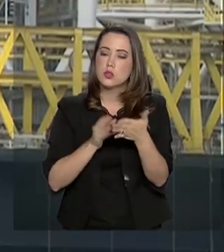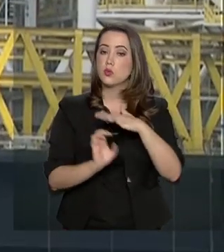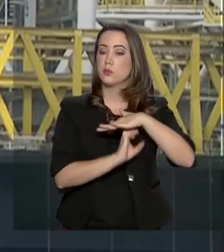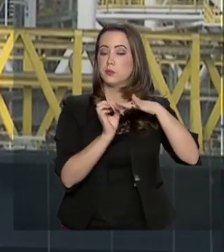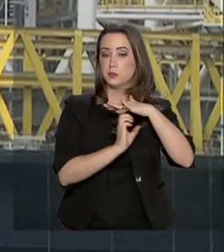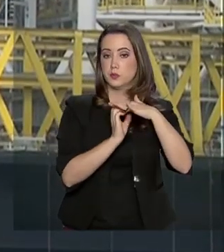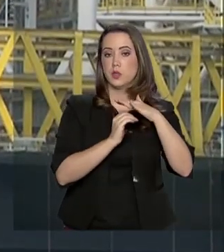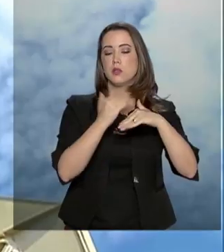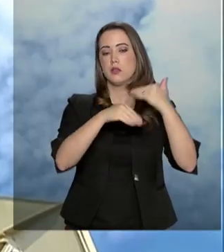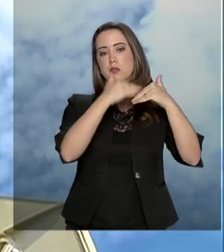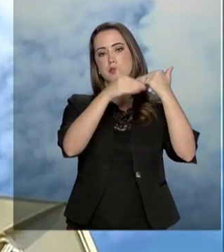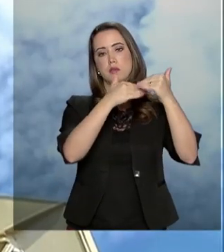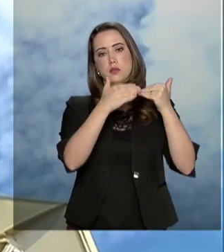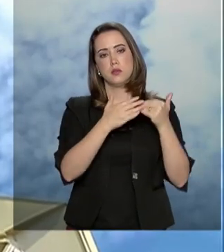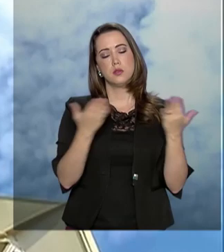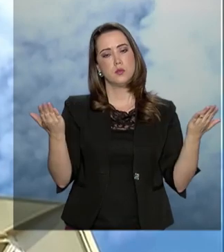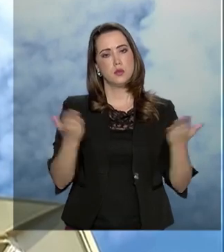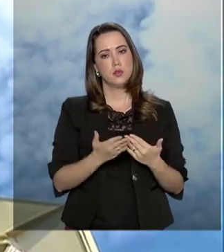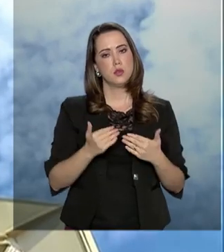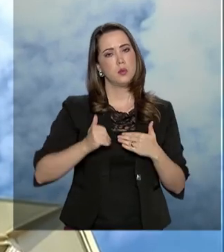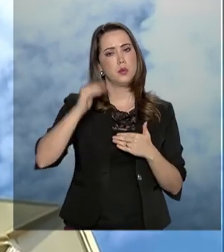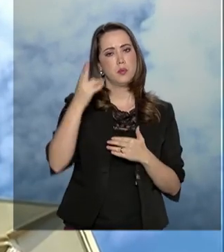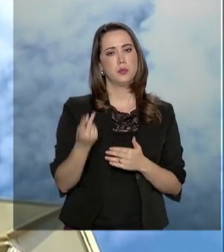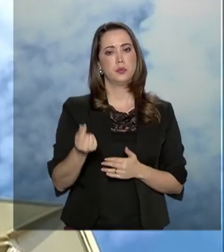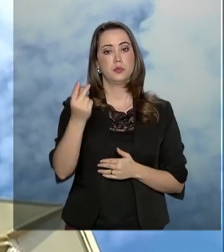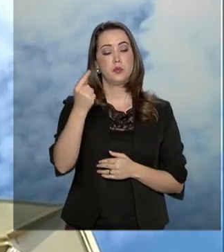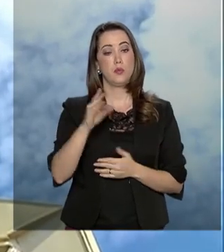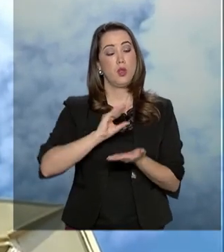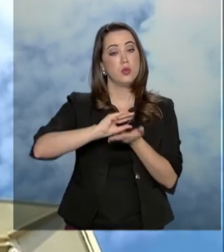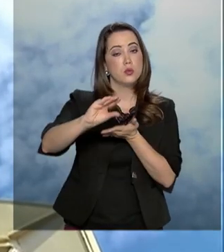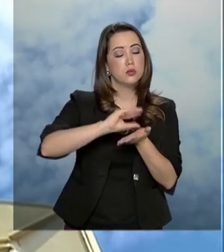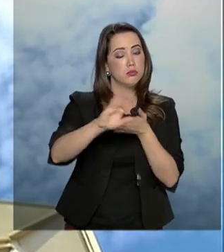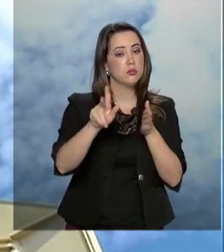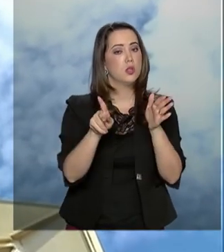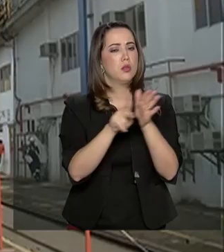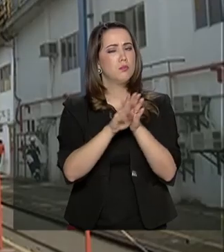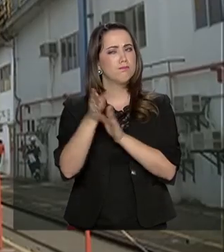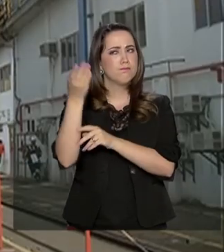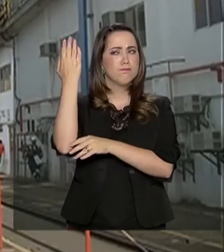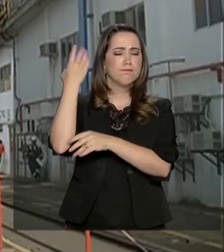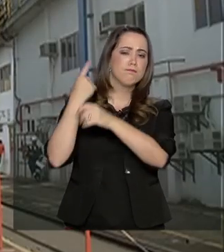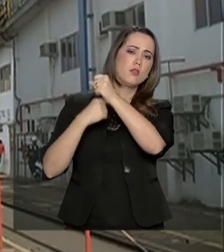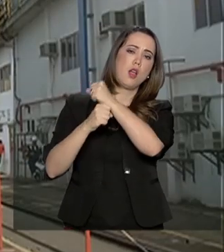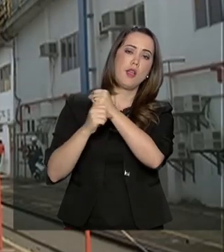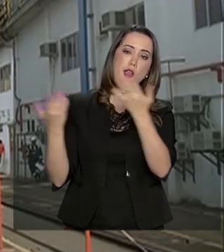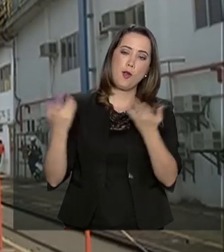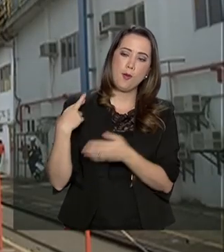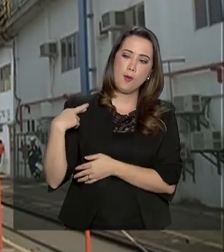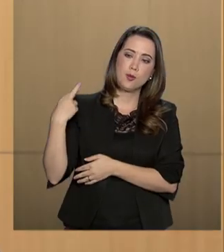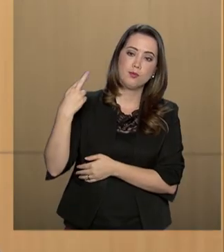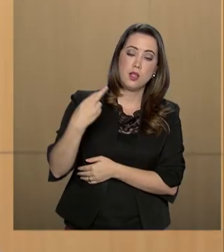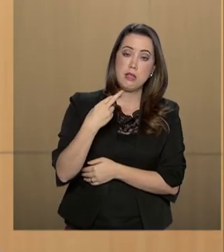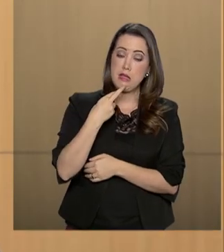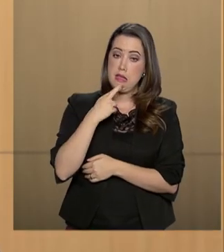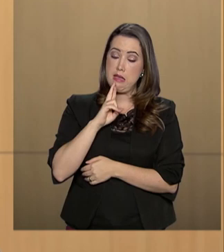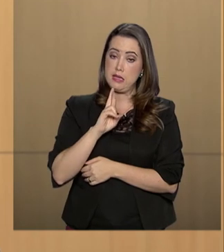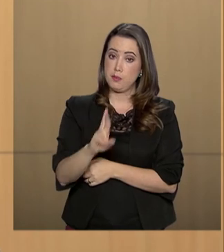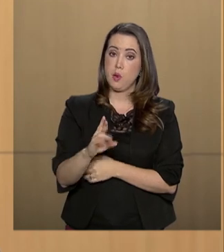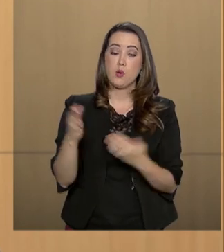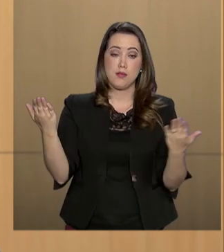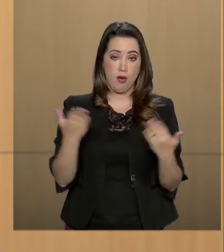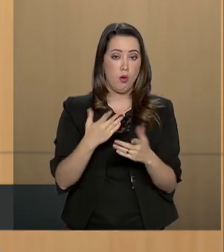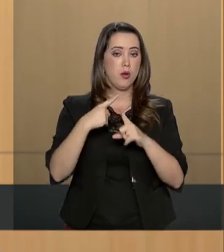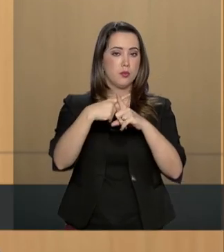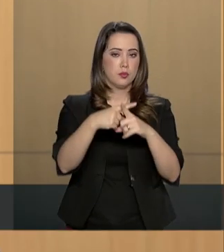de empresas que cresceram e agora valem mais. São investimentos feitos no passado que estão dando retorno agora. Os preços, os